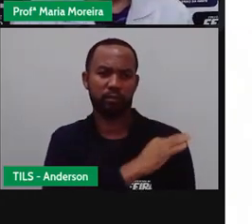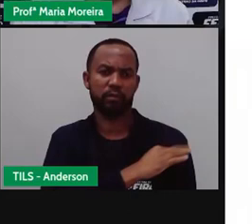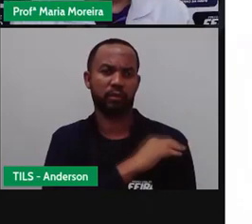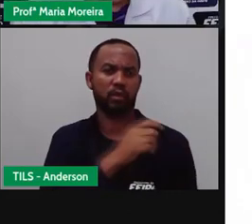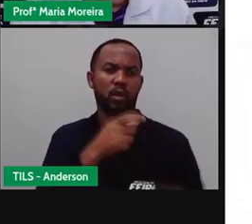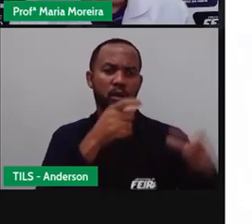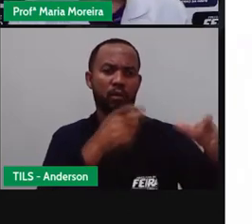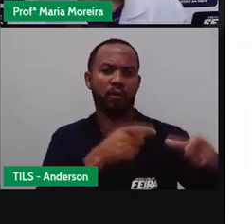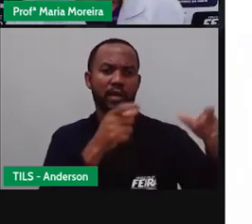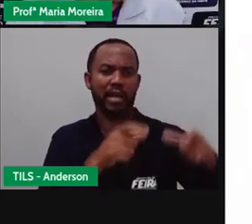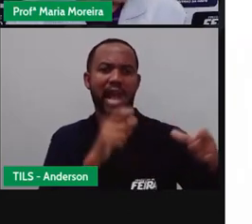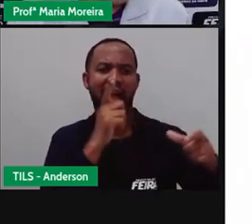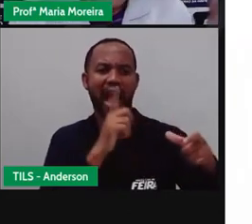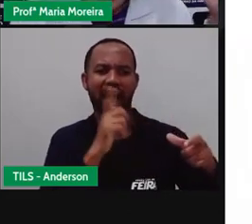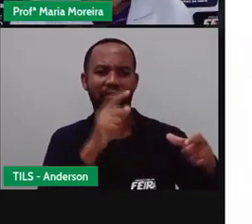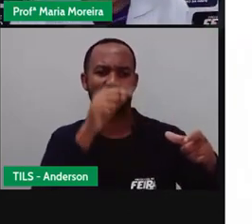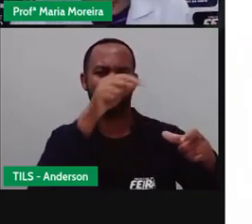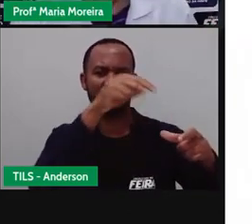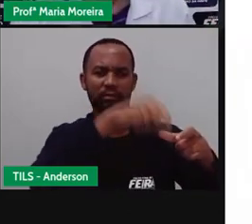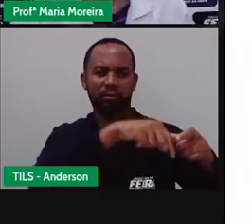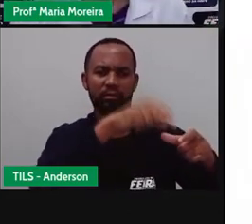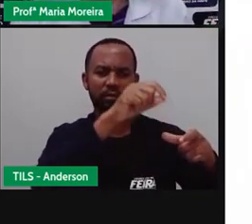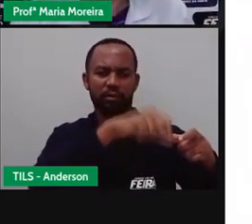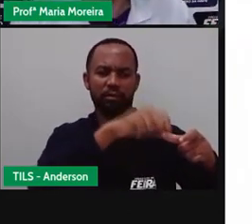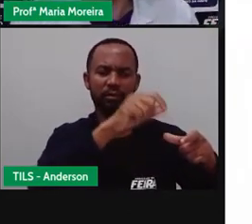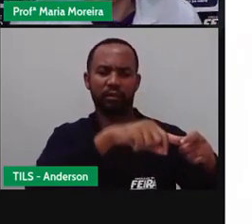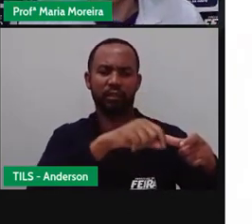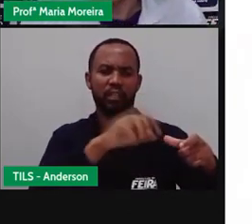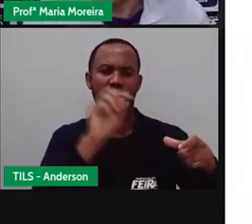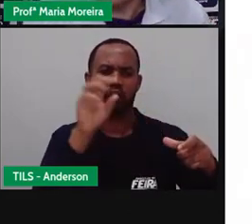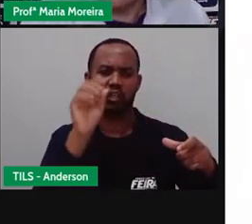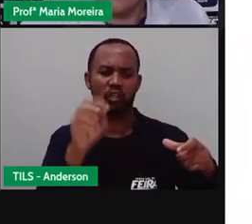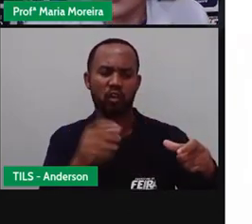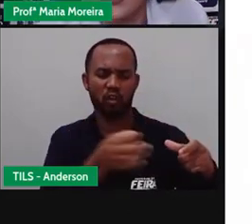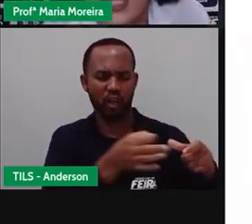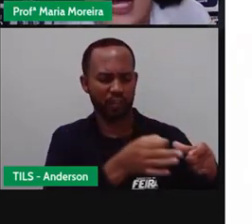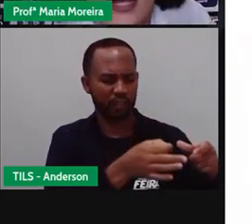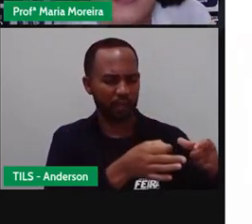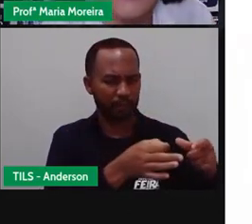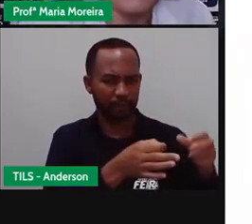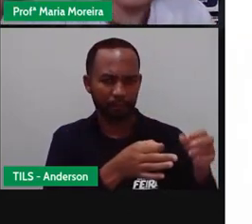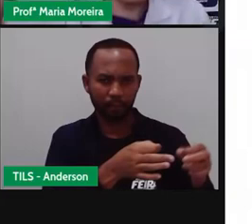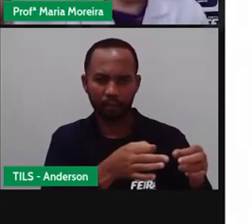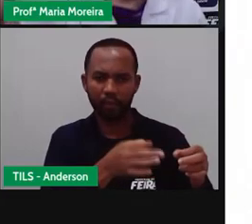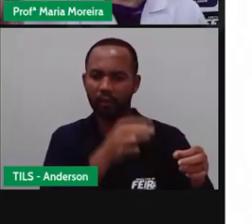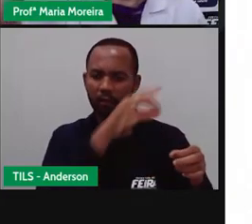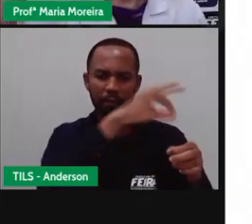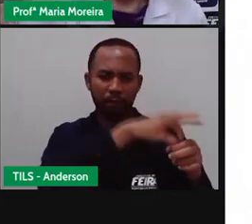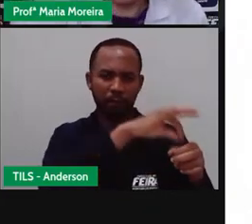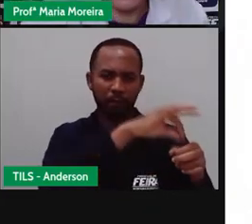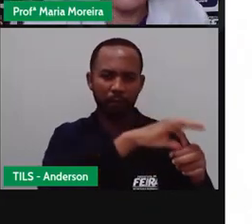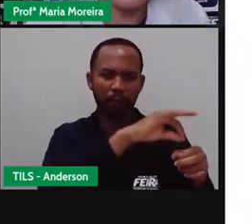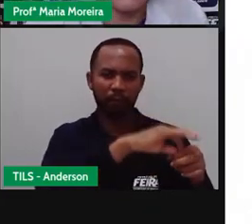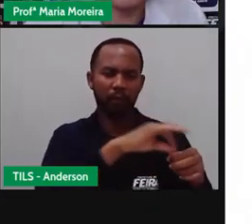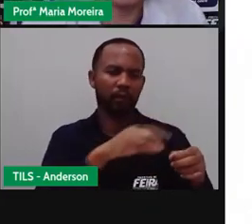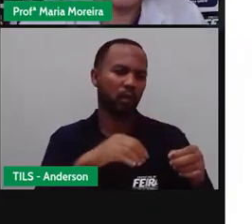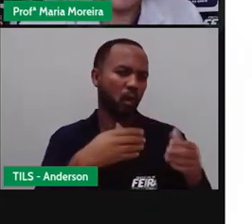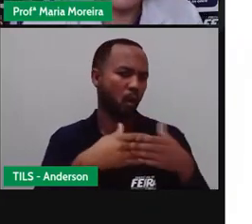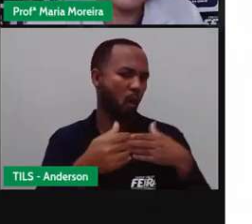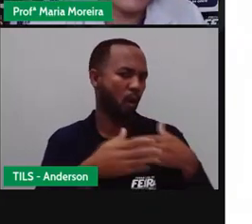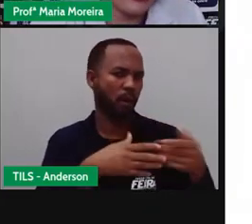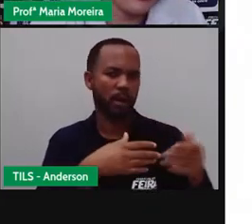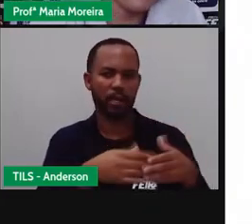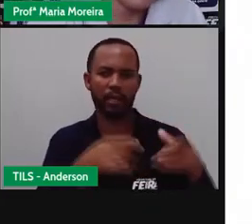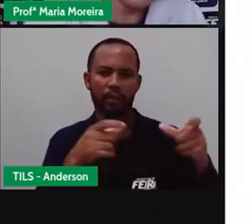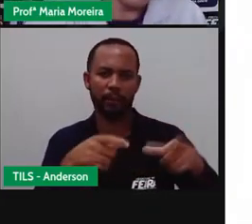Como a Pró falou Ah, Pró, mas é só tampinha de um guaraná É só um copinho descartável